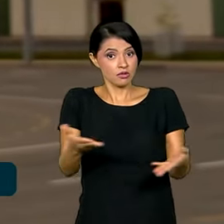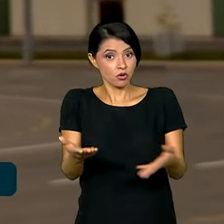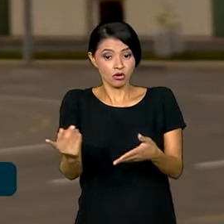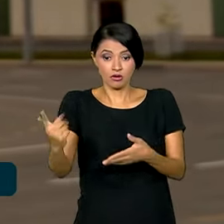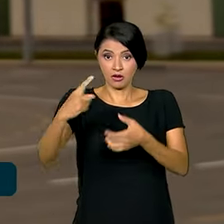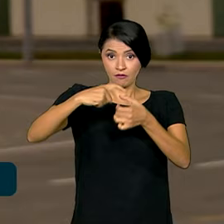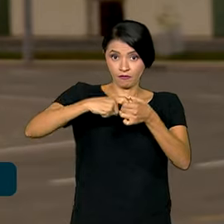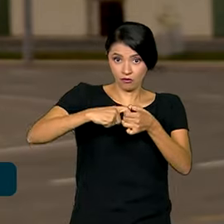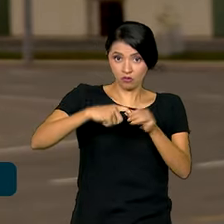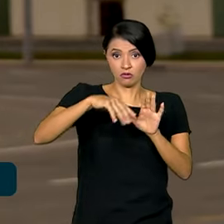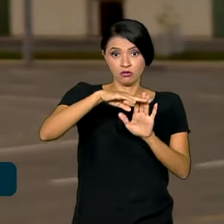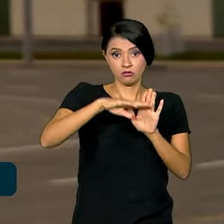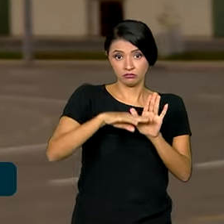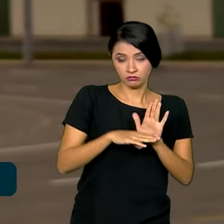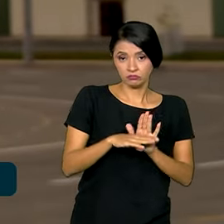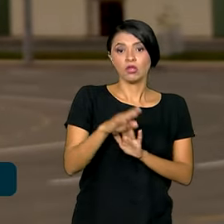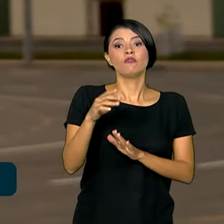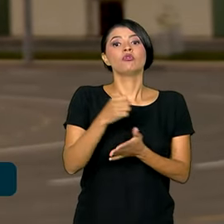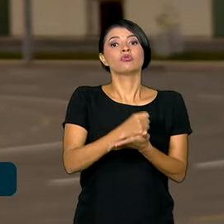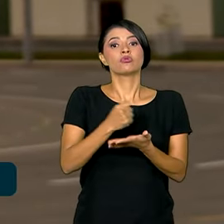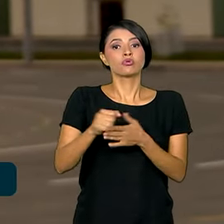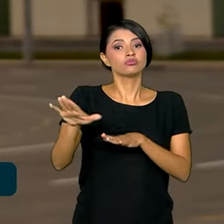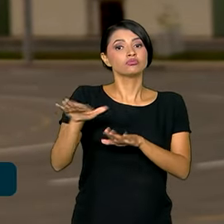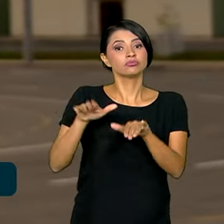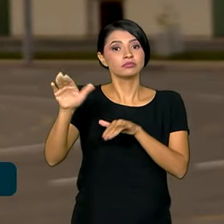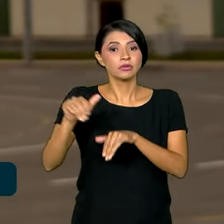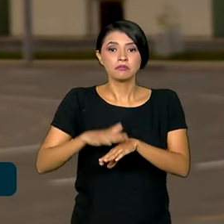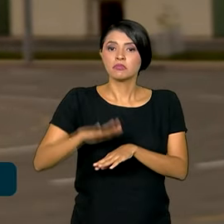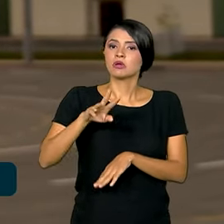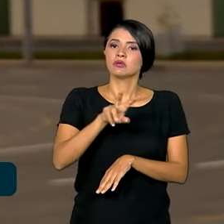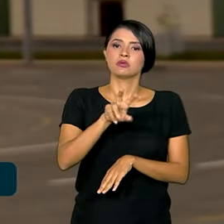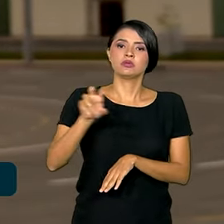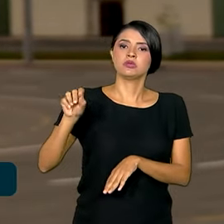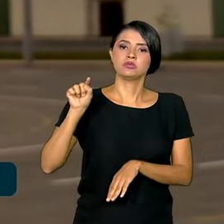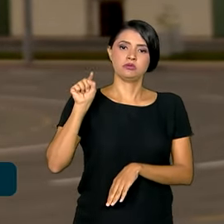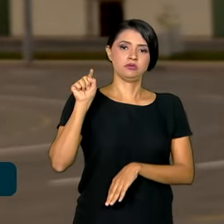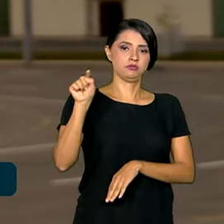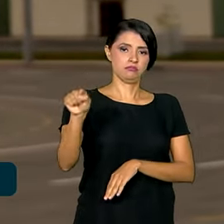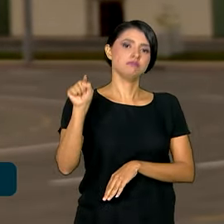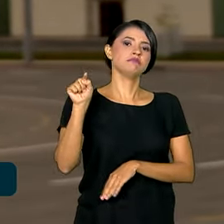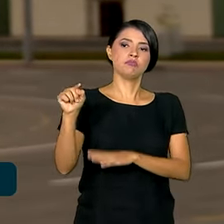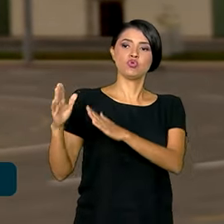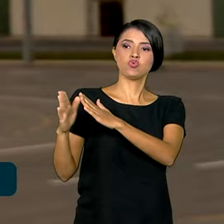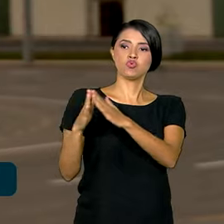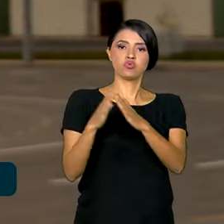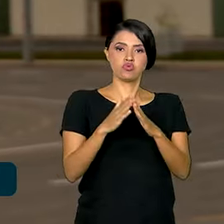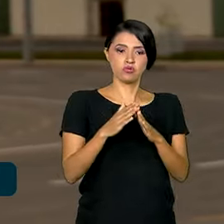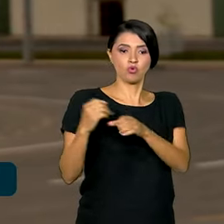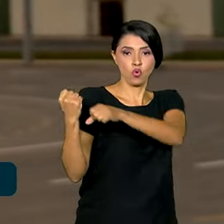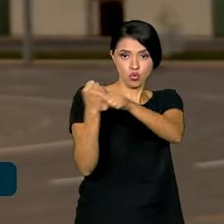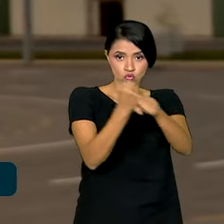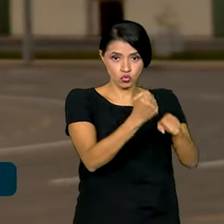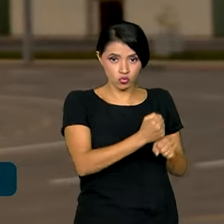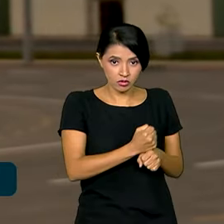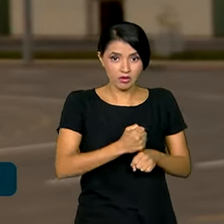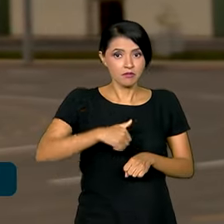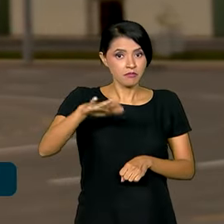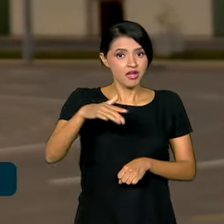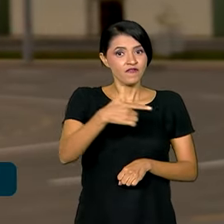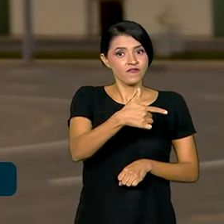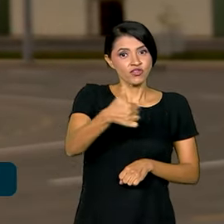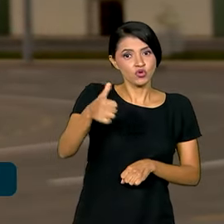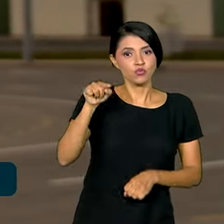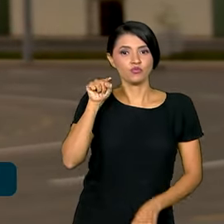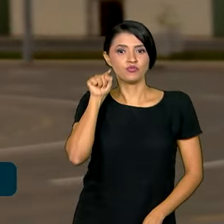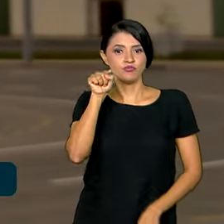retomada do programa, foram contratadas mais de 500 mil unidades habitacionais. E mais de 21